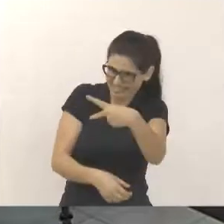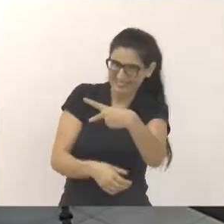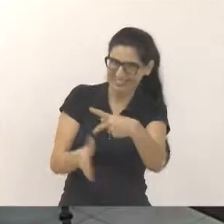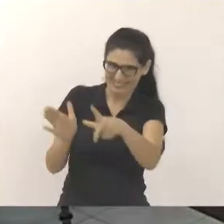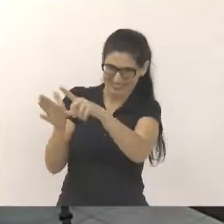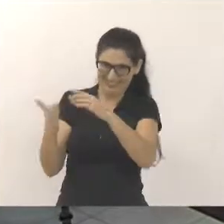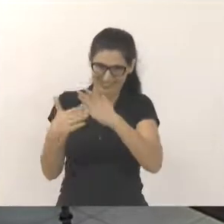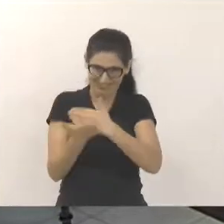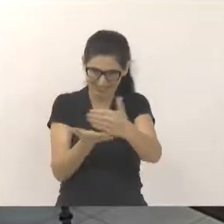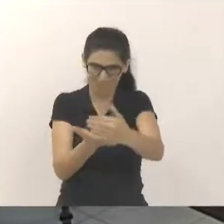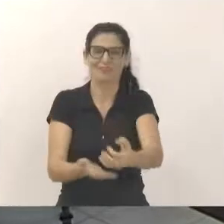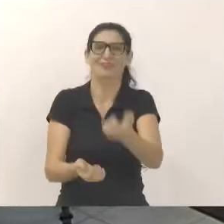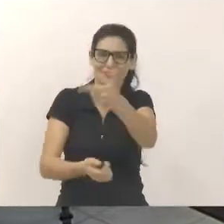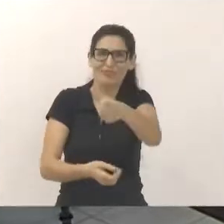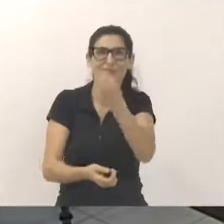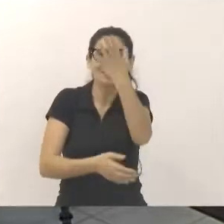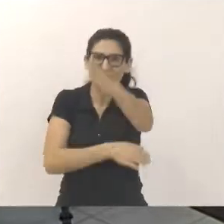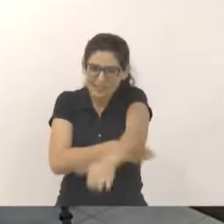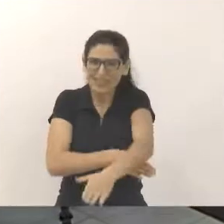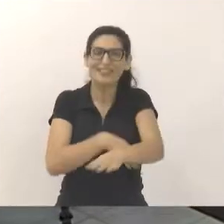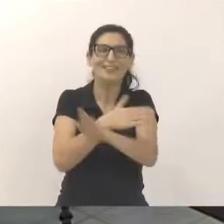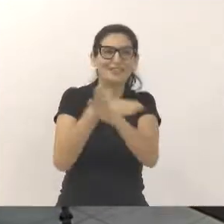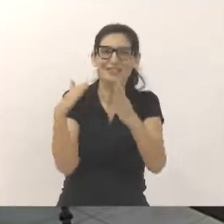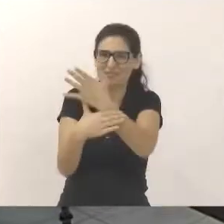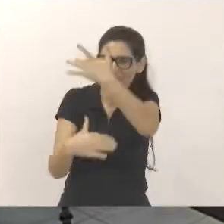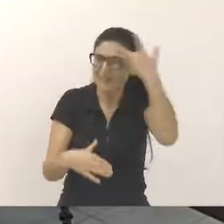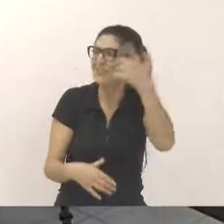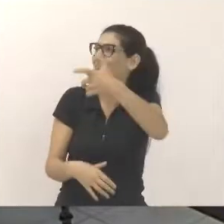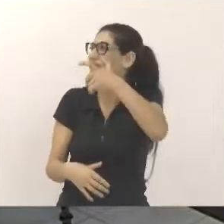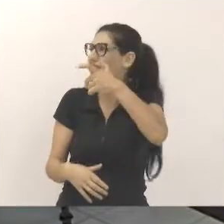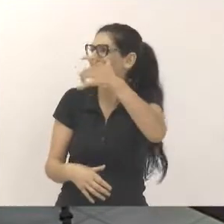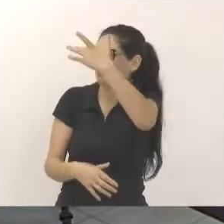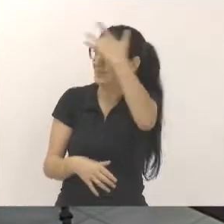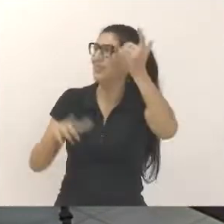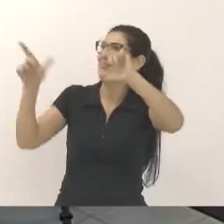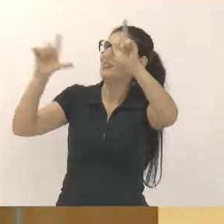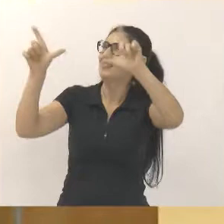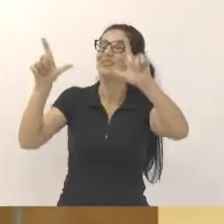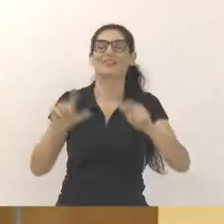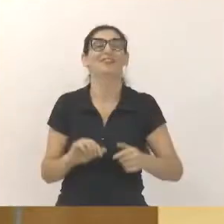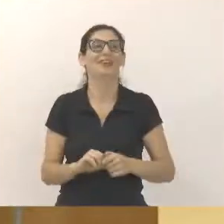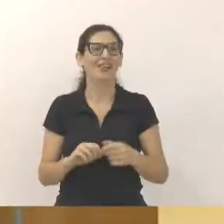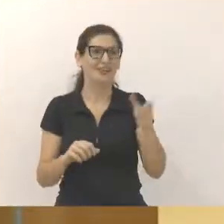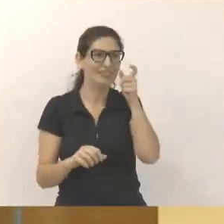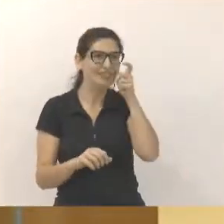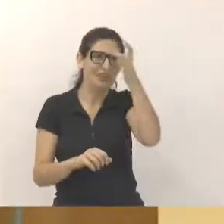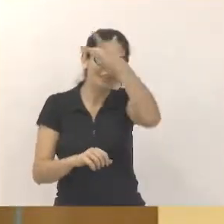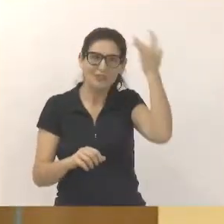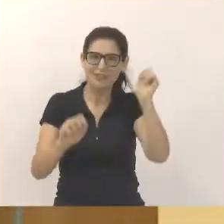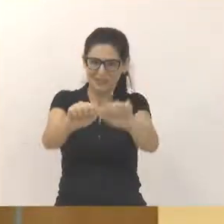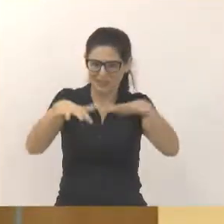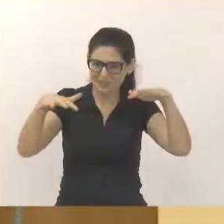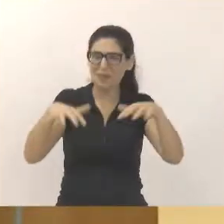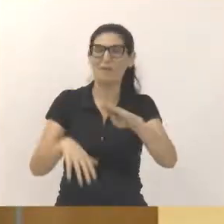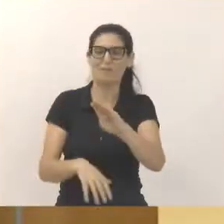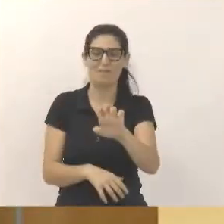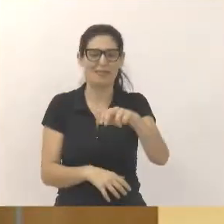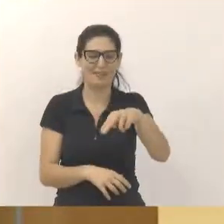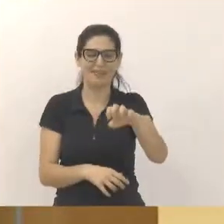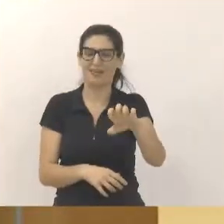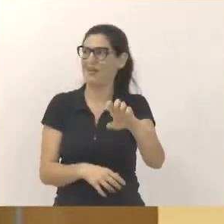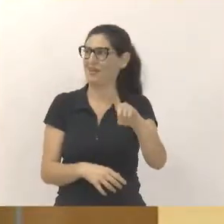Mais uma vez, boa tarde a todos e todas que nos assistem, o pessoal de casa aí através da TV, o pessoal aqui da galeria, o Benedito,